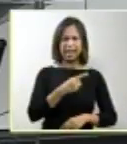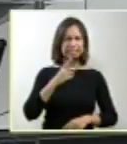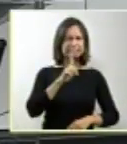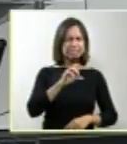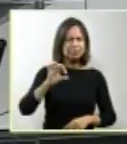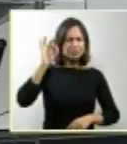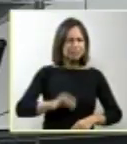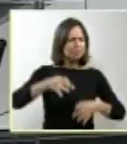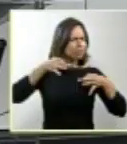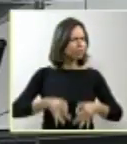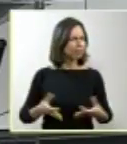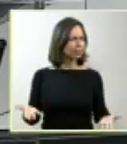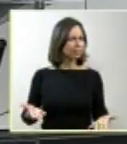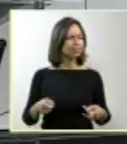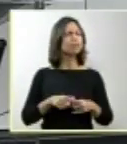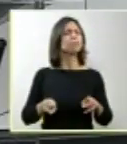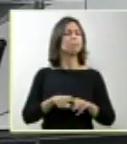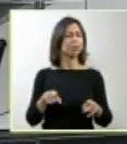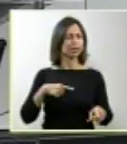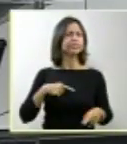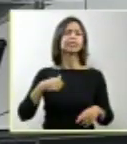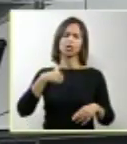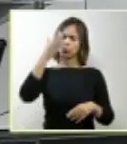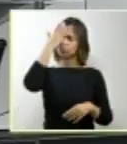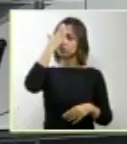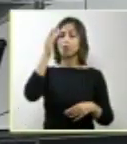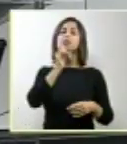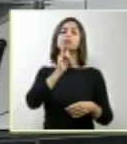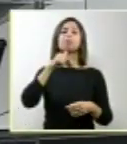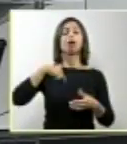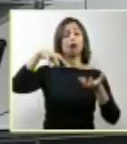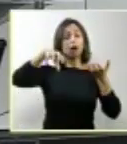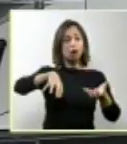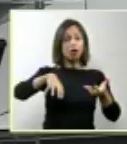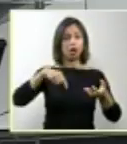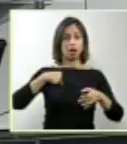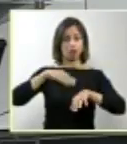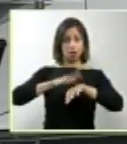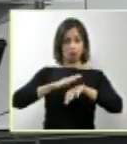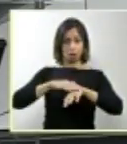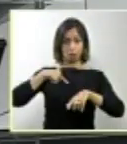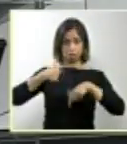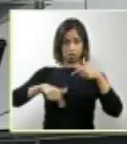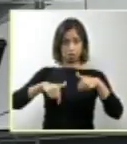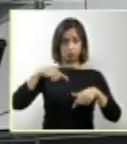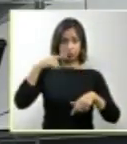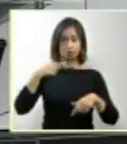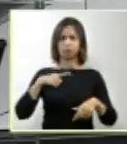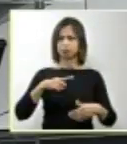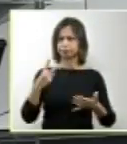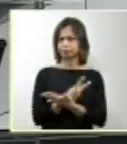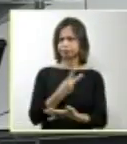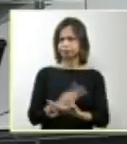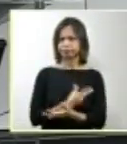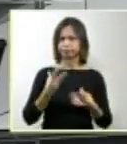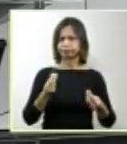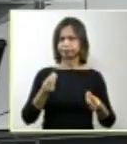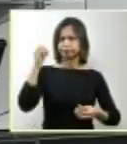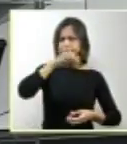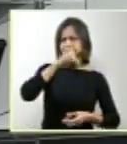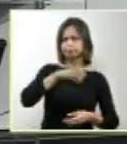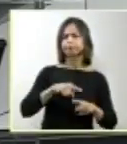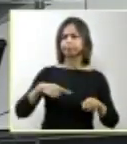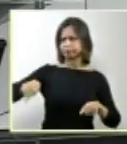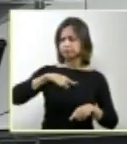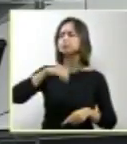nós cometemos muitos erros naquela casa, eu como membro do Congresso Nacional. E um dos erros que hoje se discute muito na sociedade é